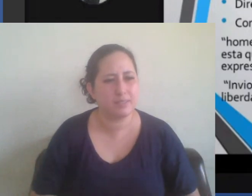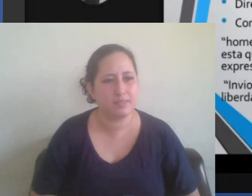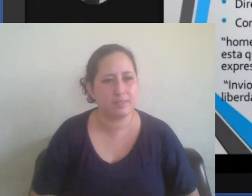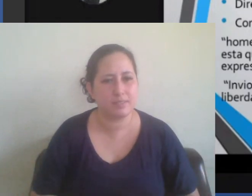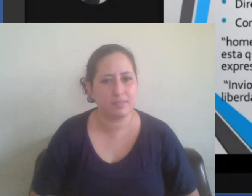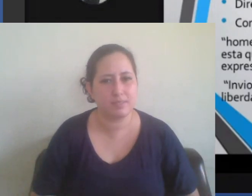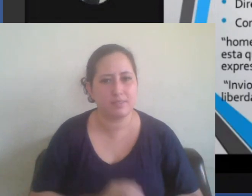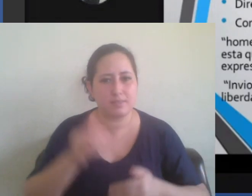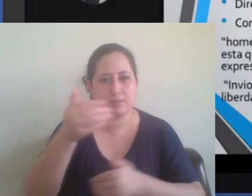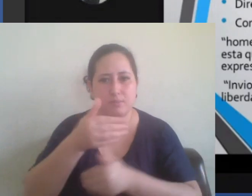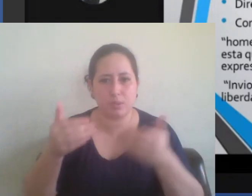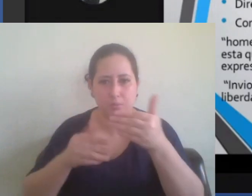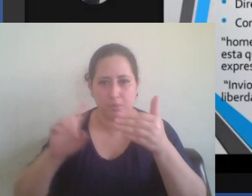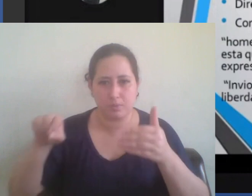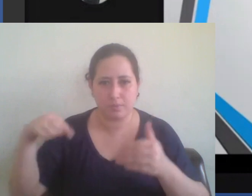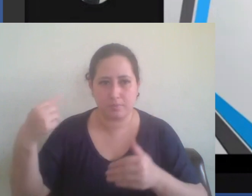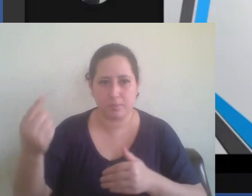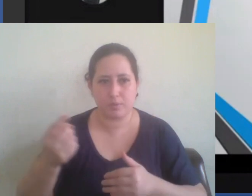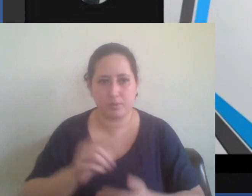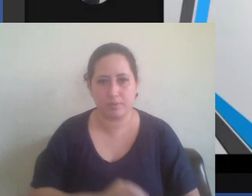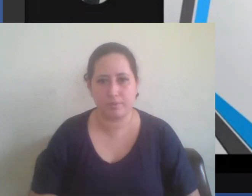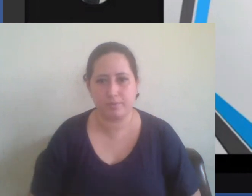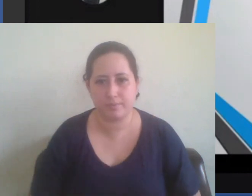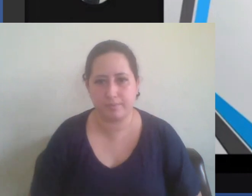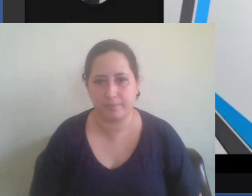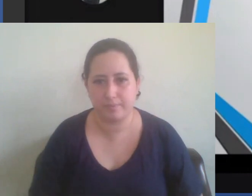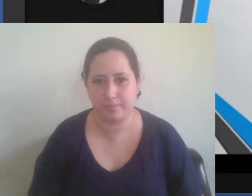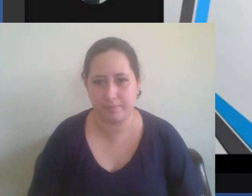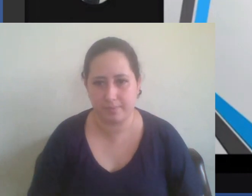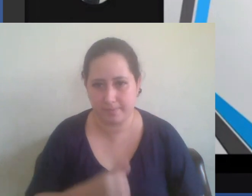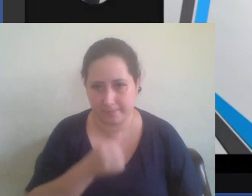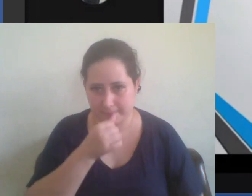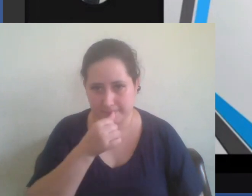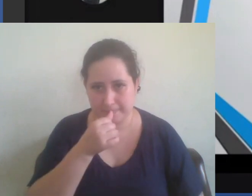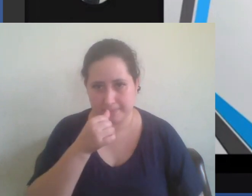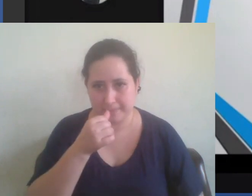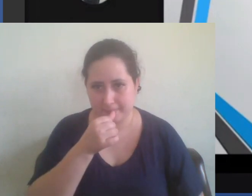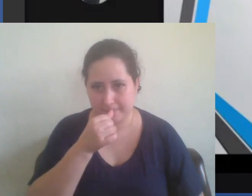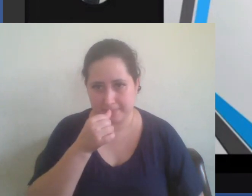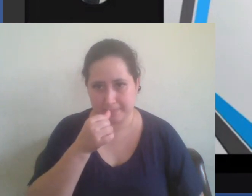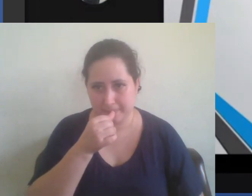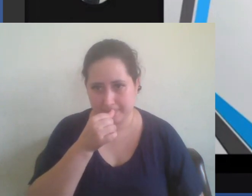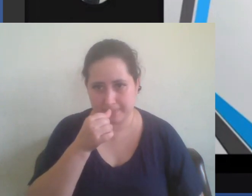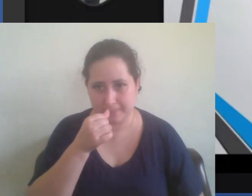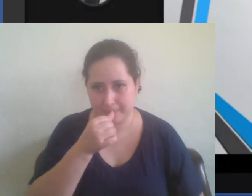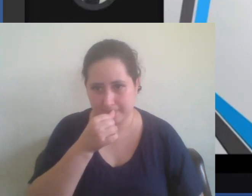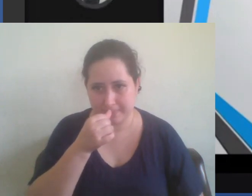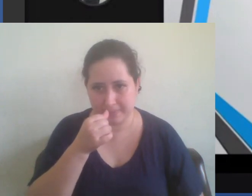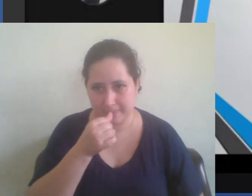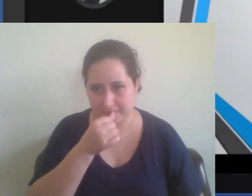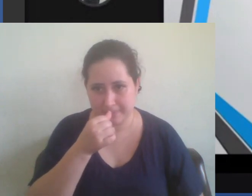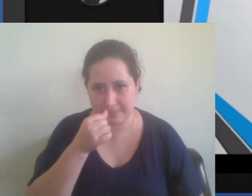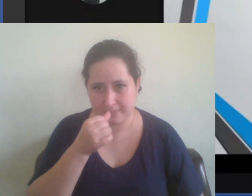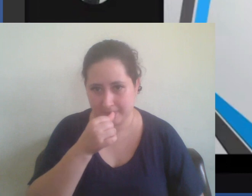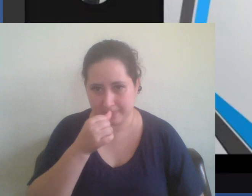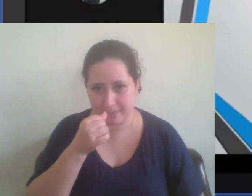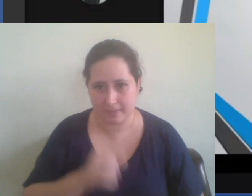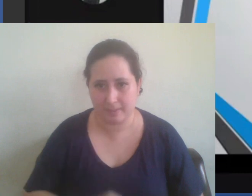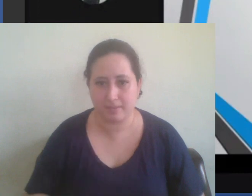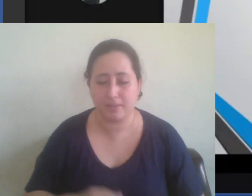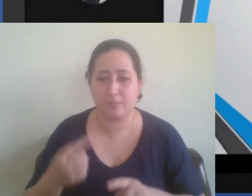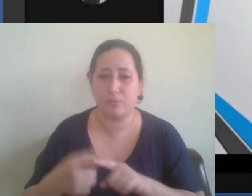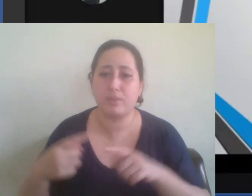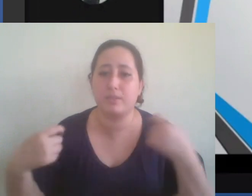por que é necessário